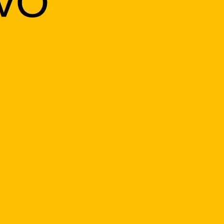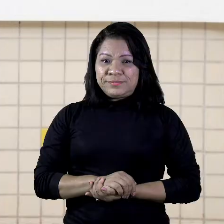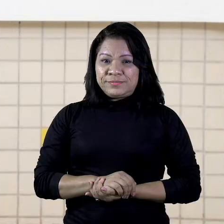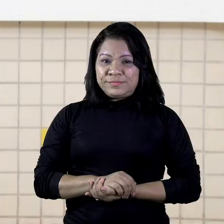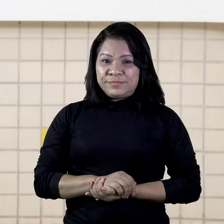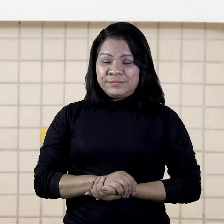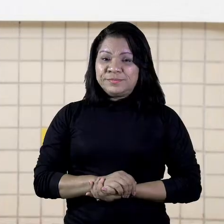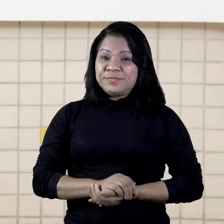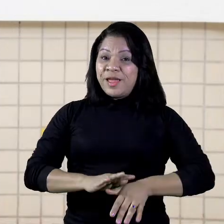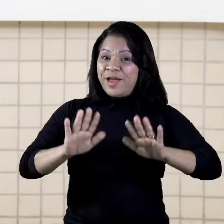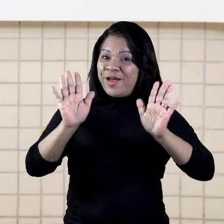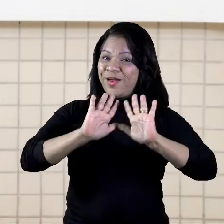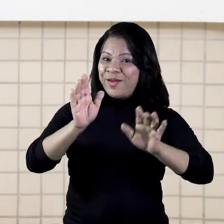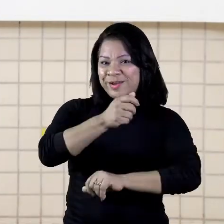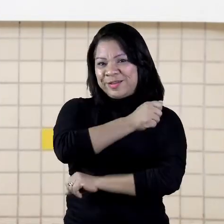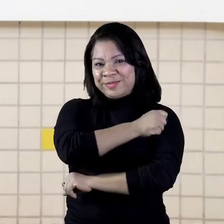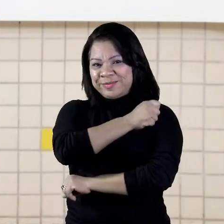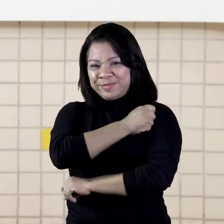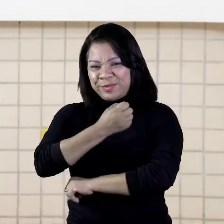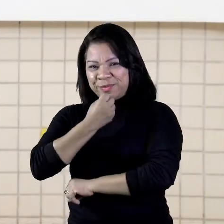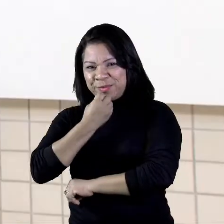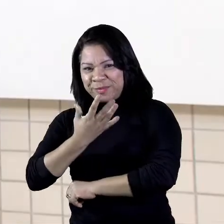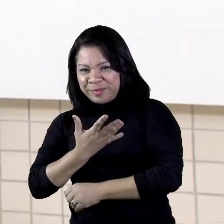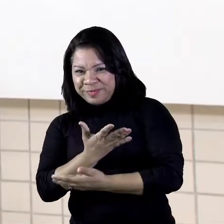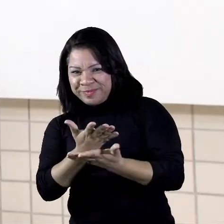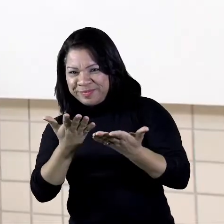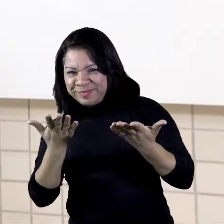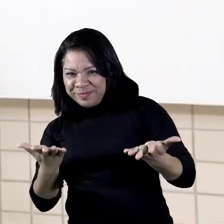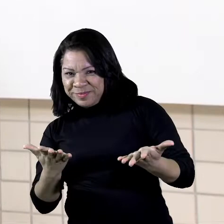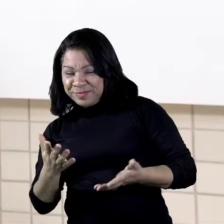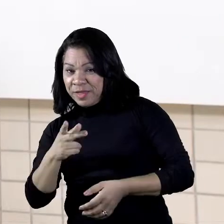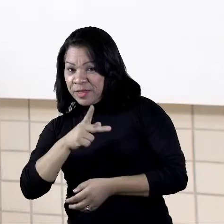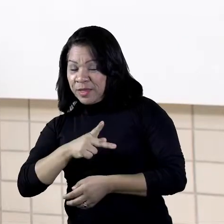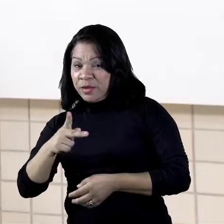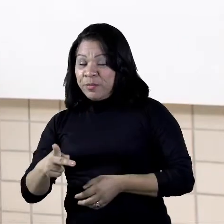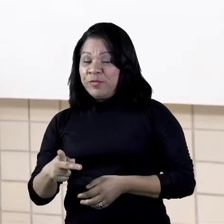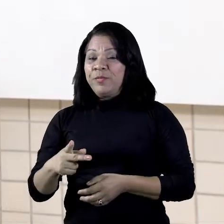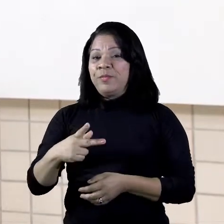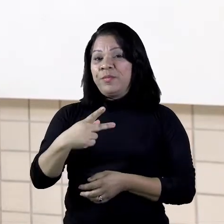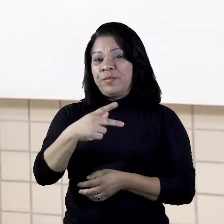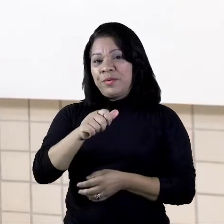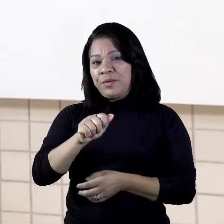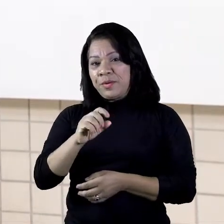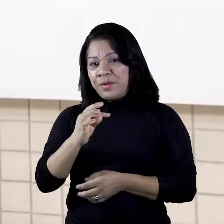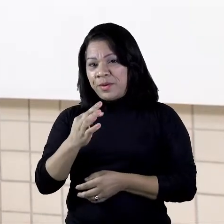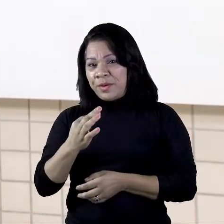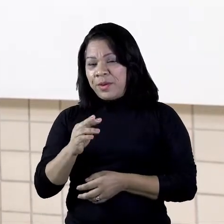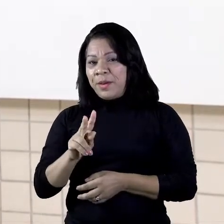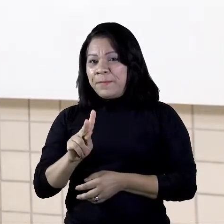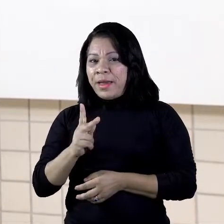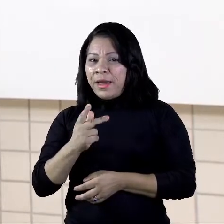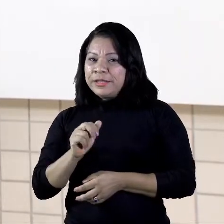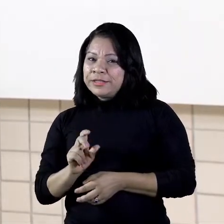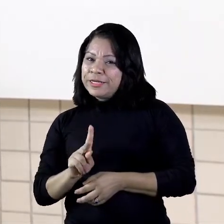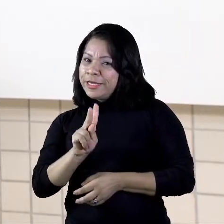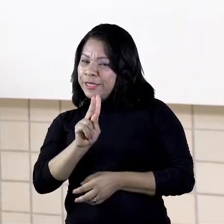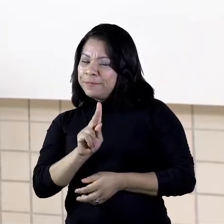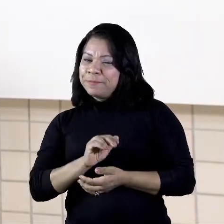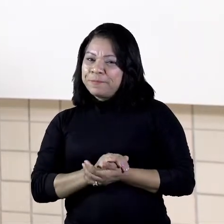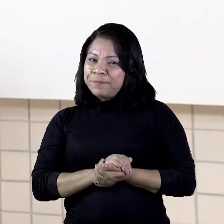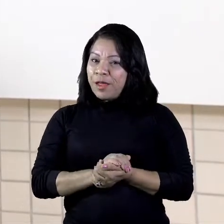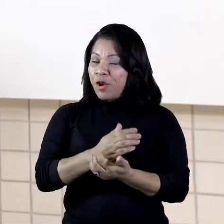Olá alunos, tudo bem com vocês? Aqui é o professor Patrick e nós vamos começar a nossa